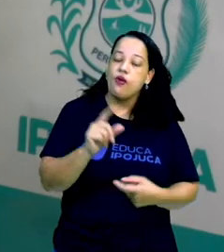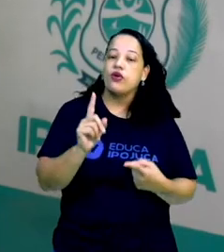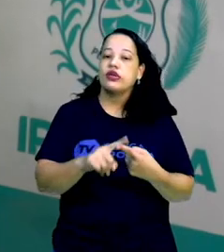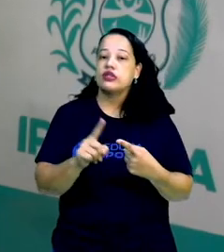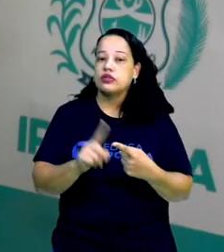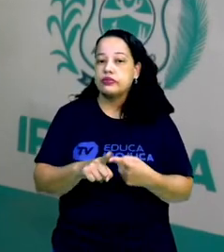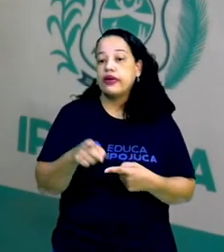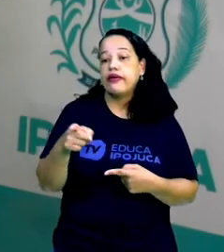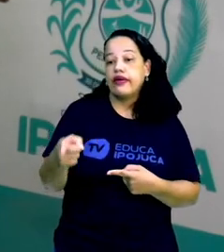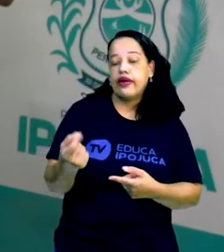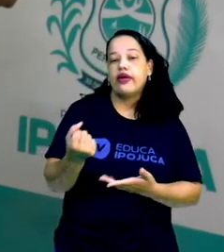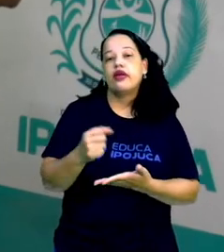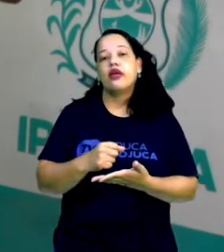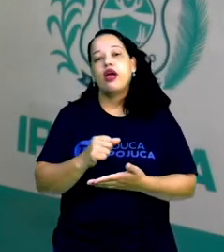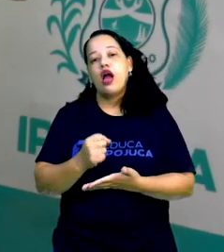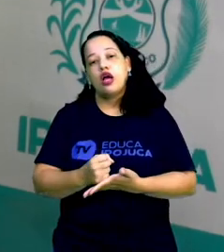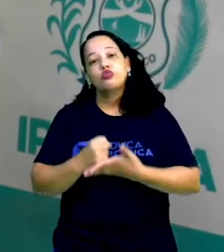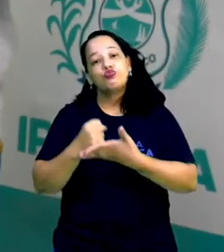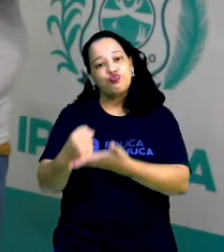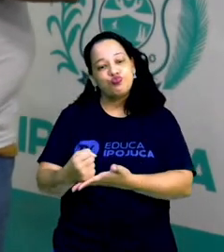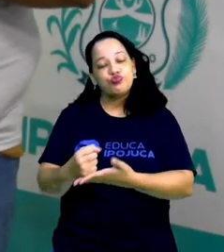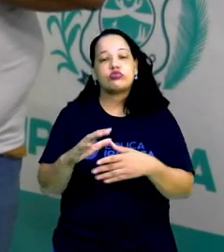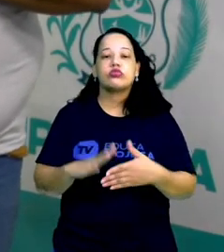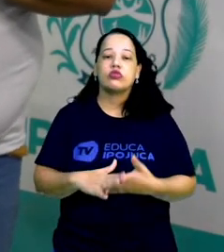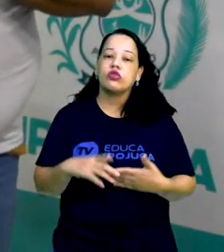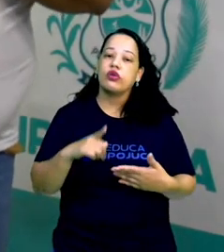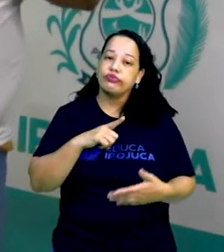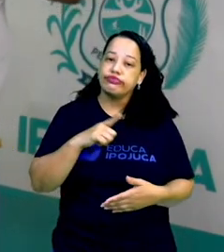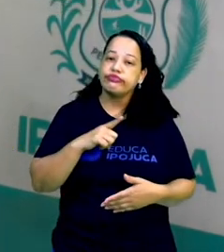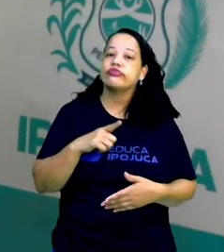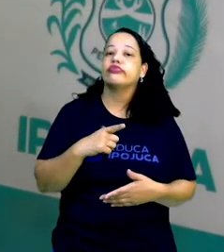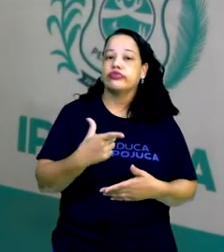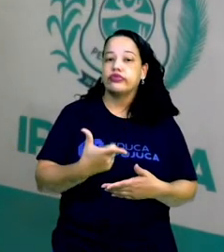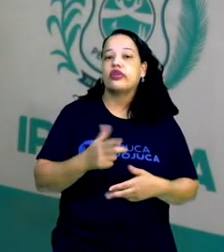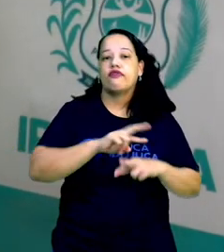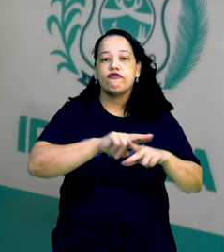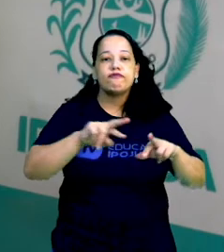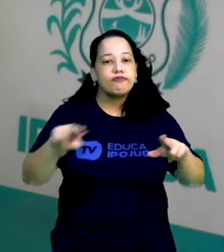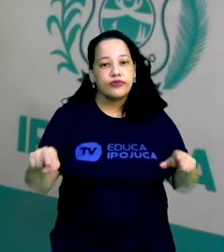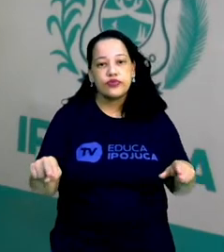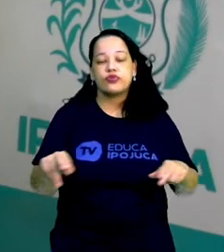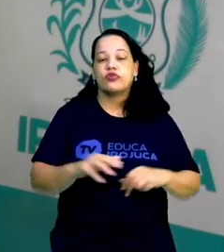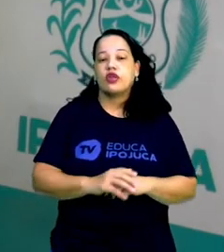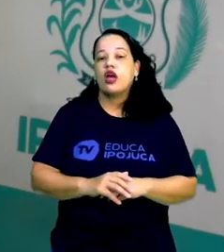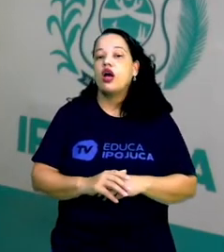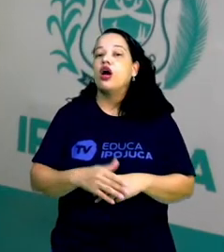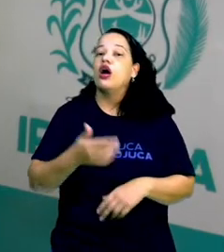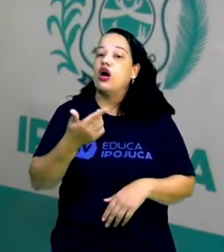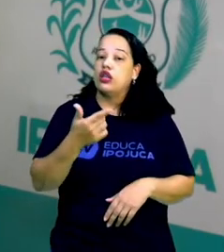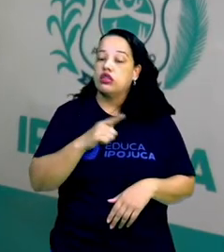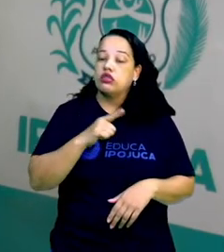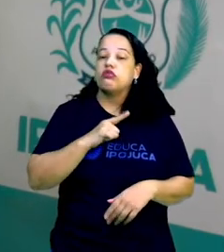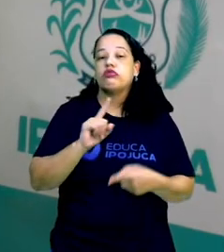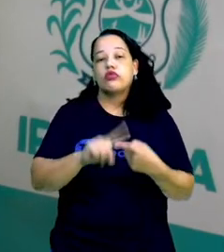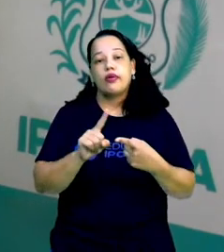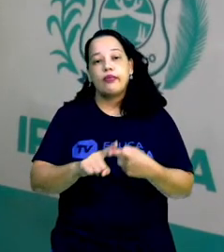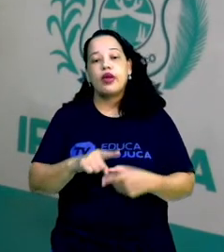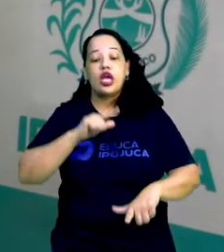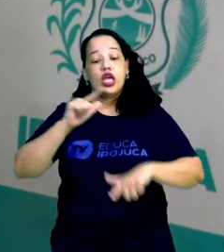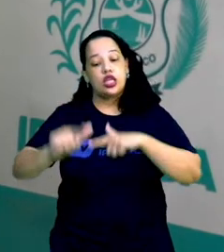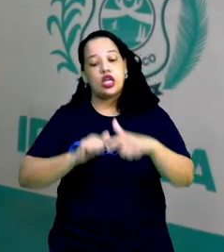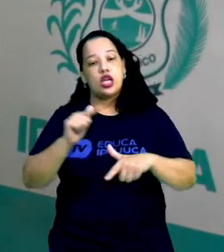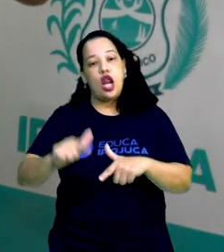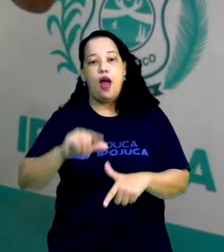que ele oferece, ok? E isso é a questão da concorrência. A gente tem também a questão do trabalho assalariado, assalariado, que eu